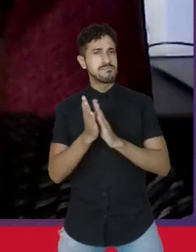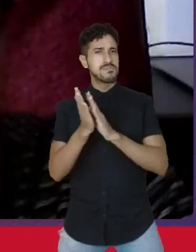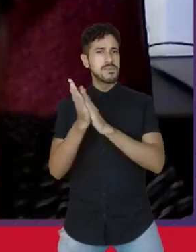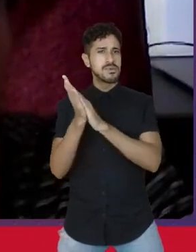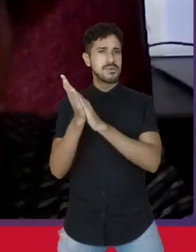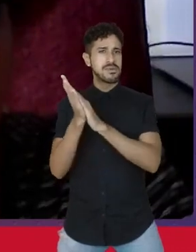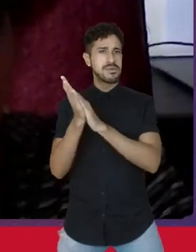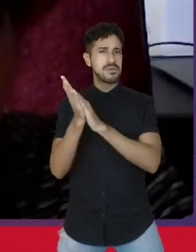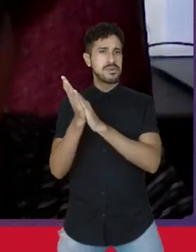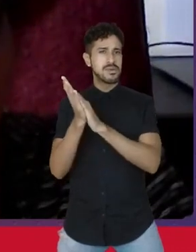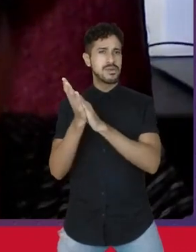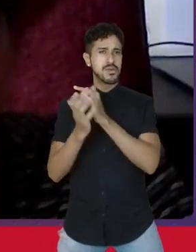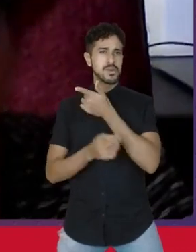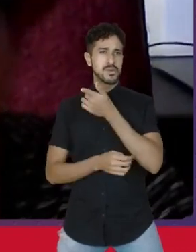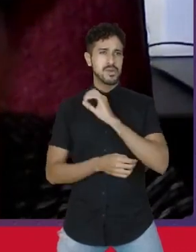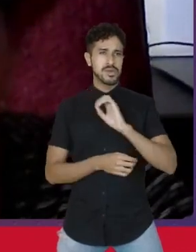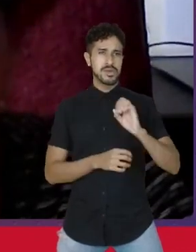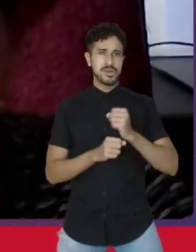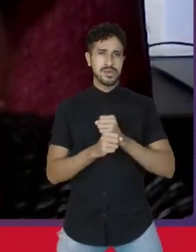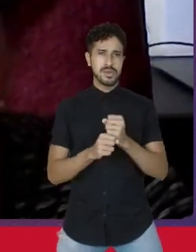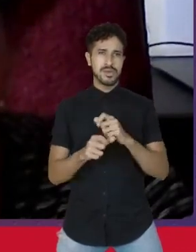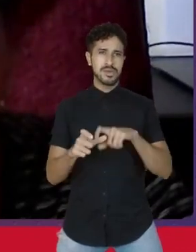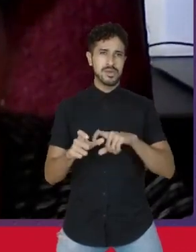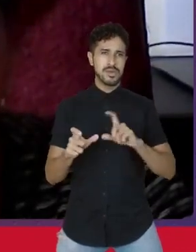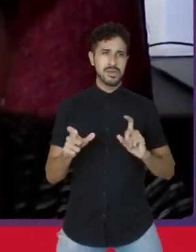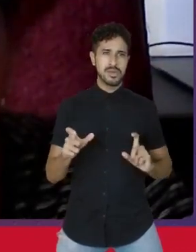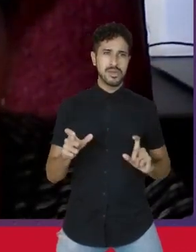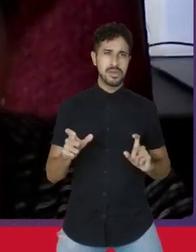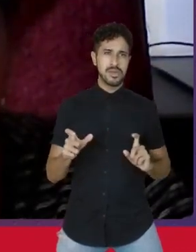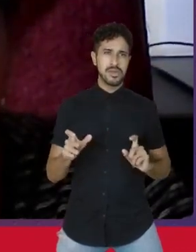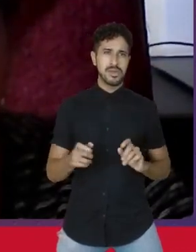os 200 anos de independência.